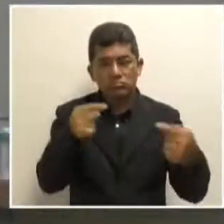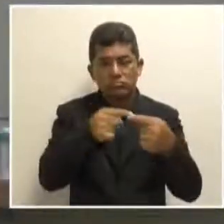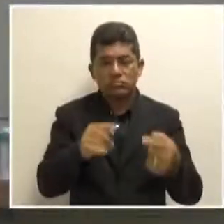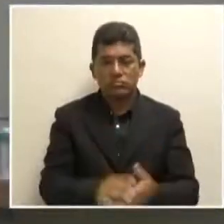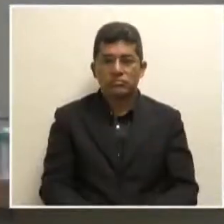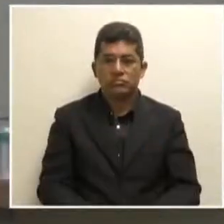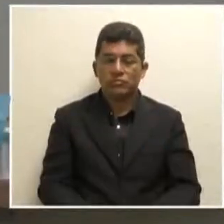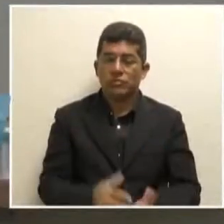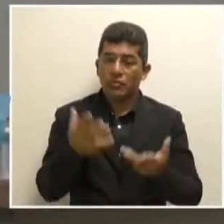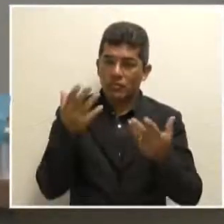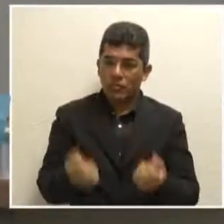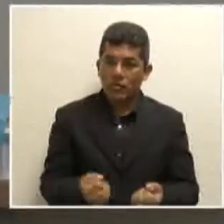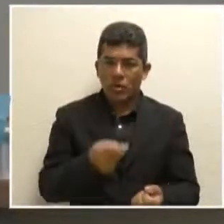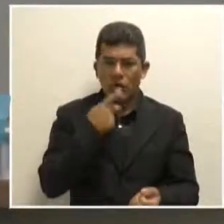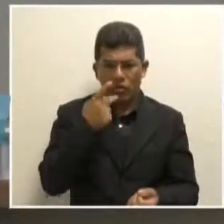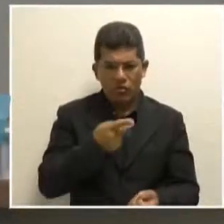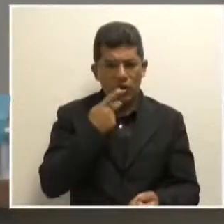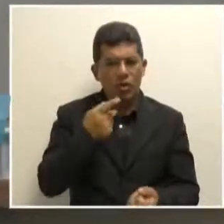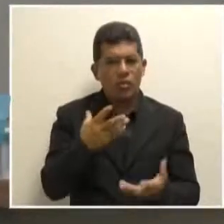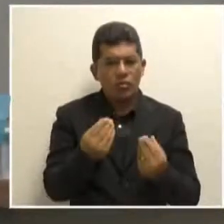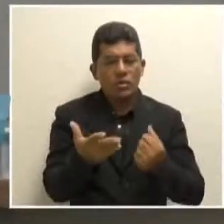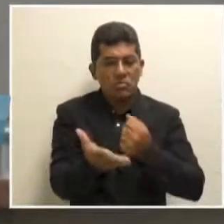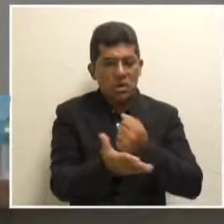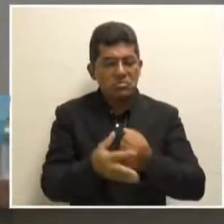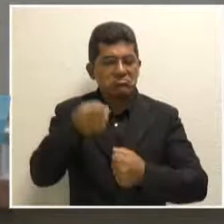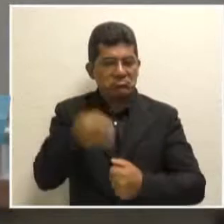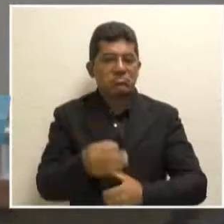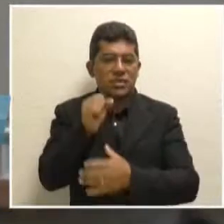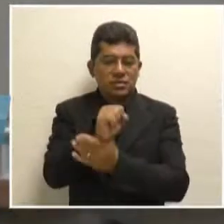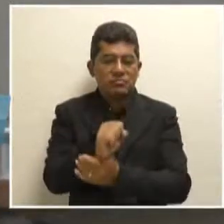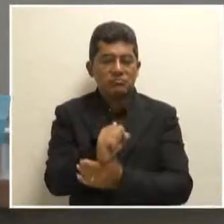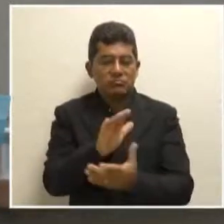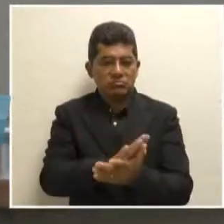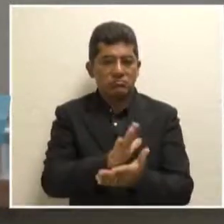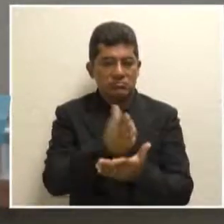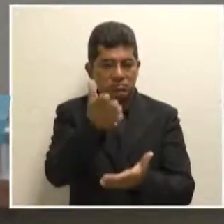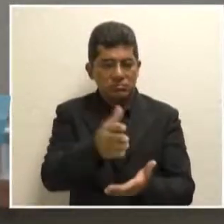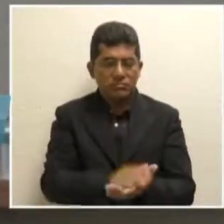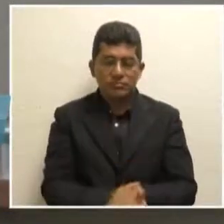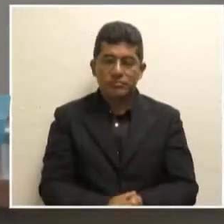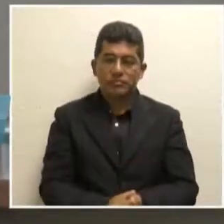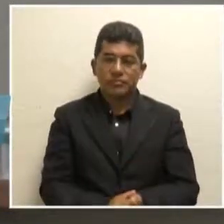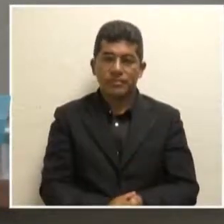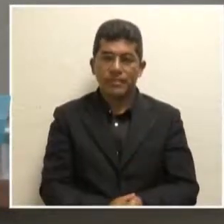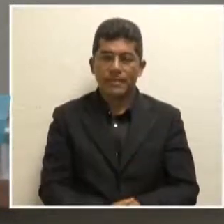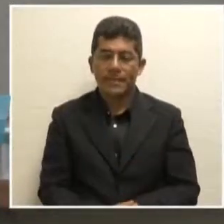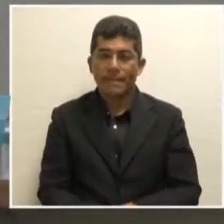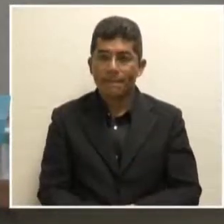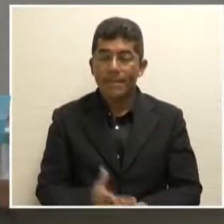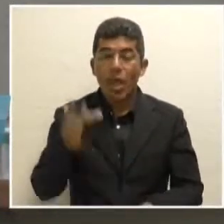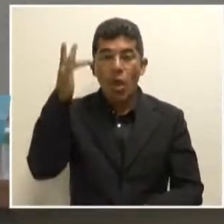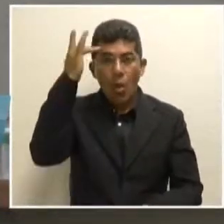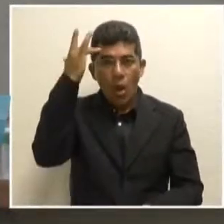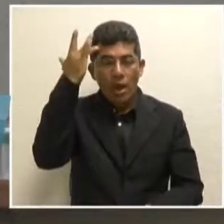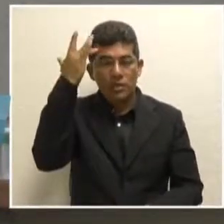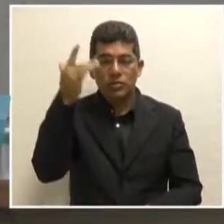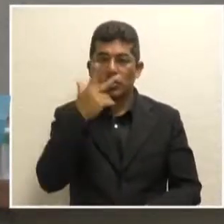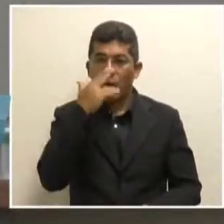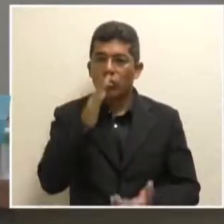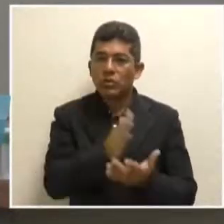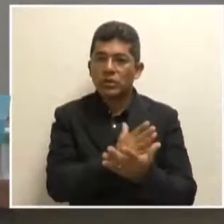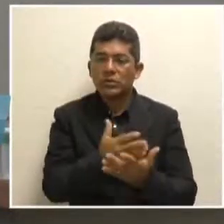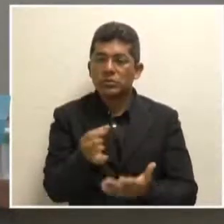Acolha a sua parte, o falou com muita propriedade. Essa parte que eu acho que desconhece,